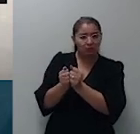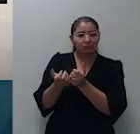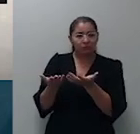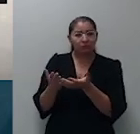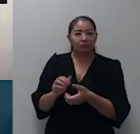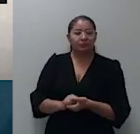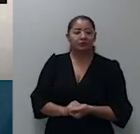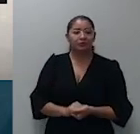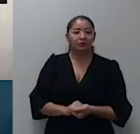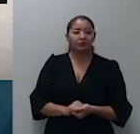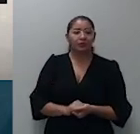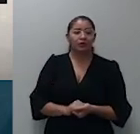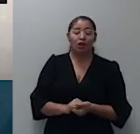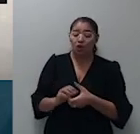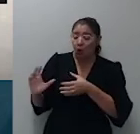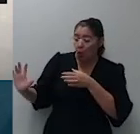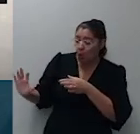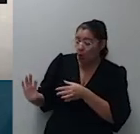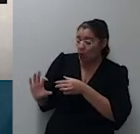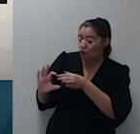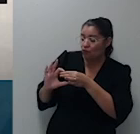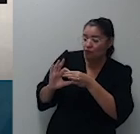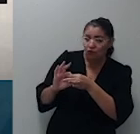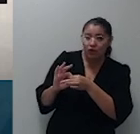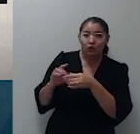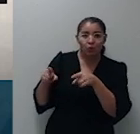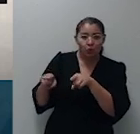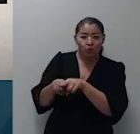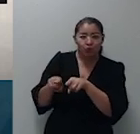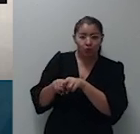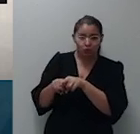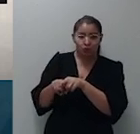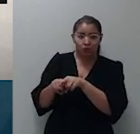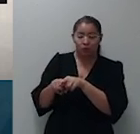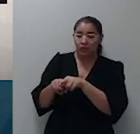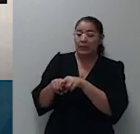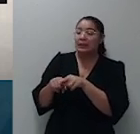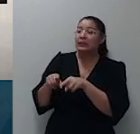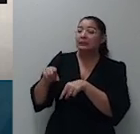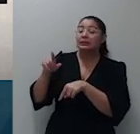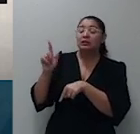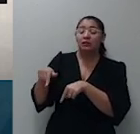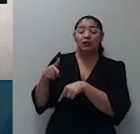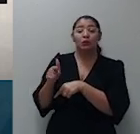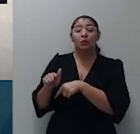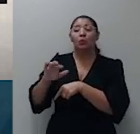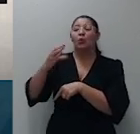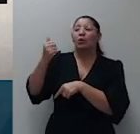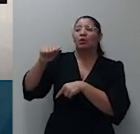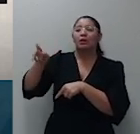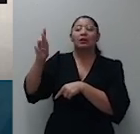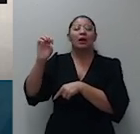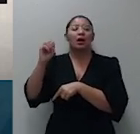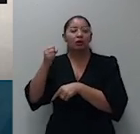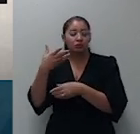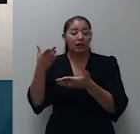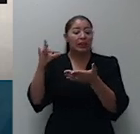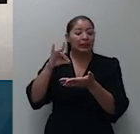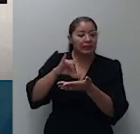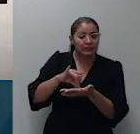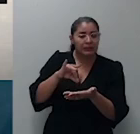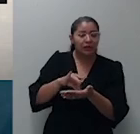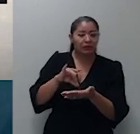de filiação segundo Roberto Carlos Roberto Gonçalves é verdadeiro munos público